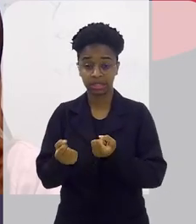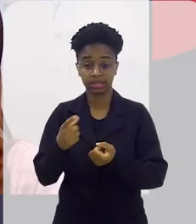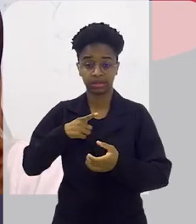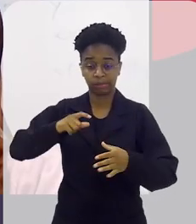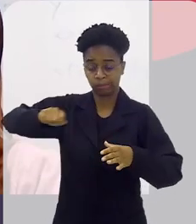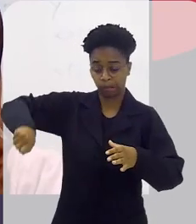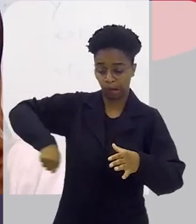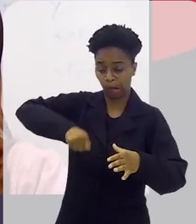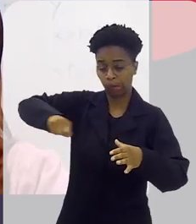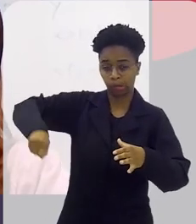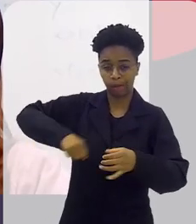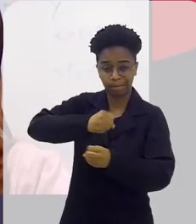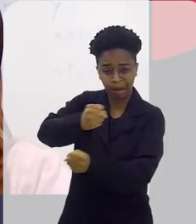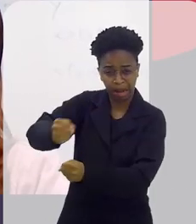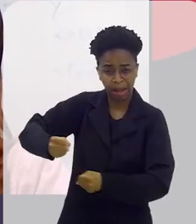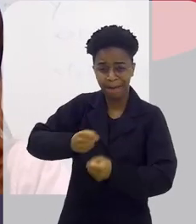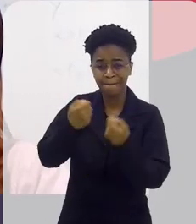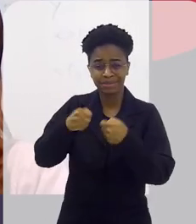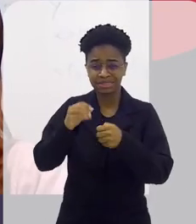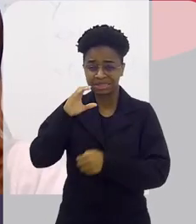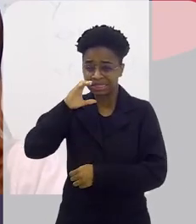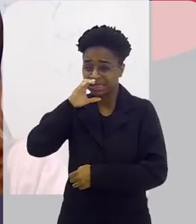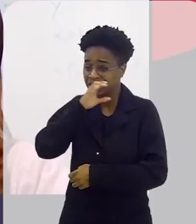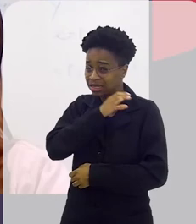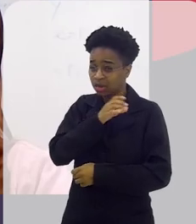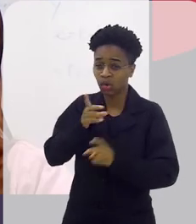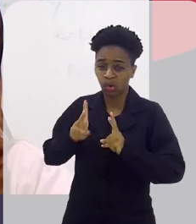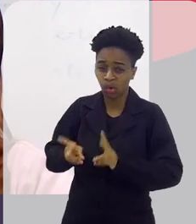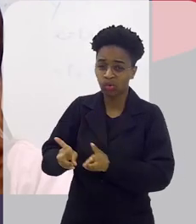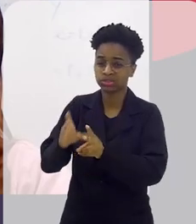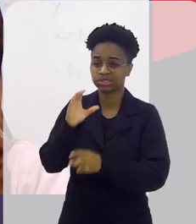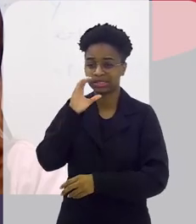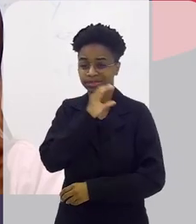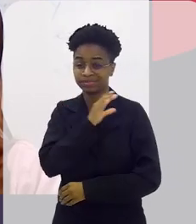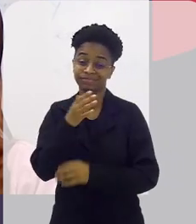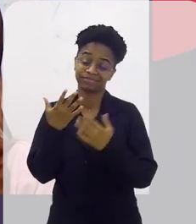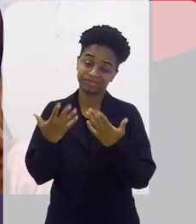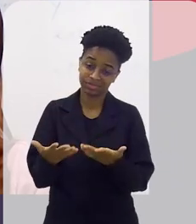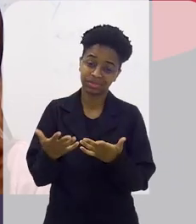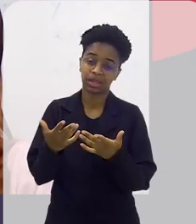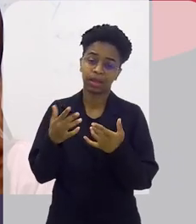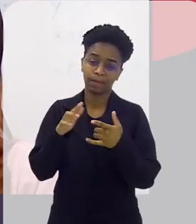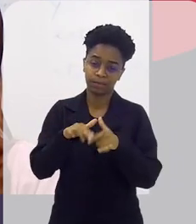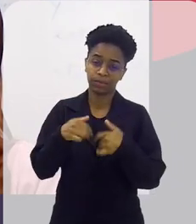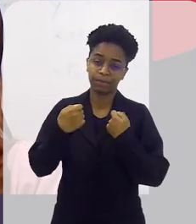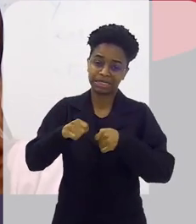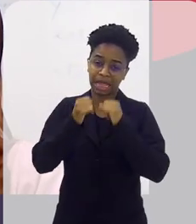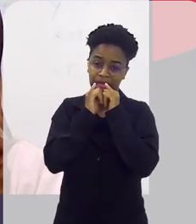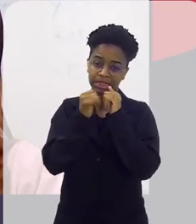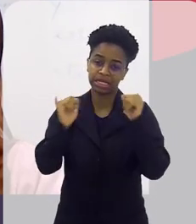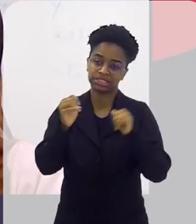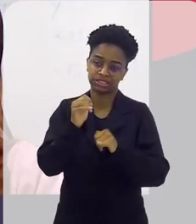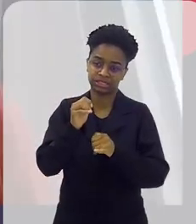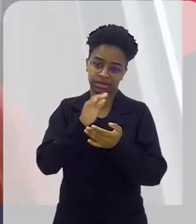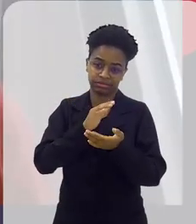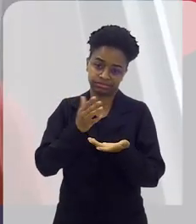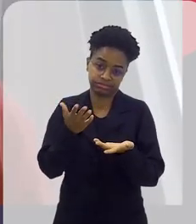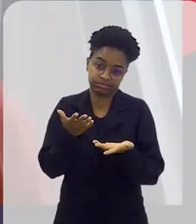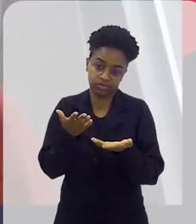pressão enorme, que precisa aquecer e manter um tempo aquecido. Então, ia demandar muita energia disso.